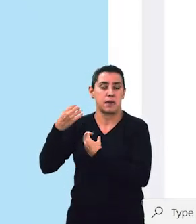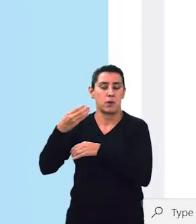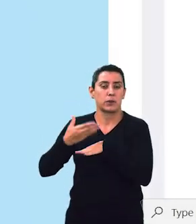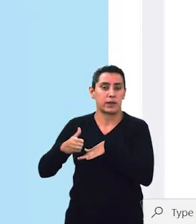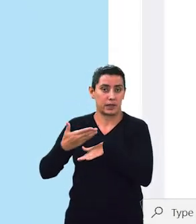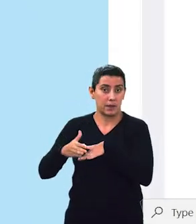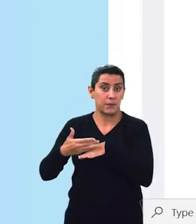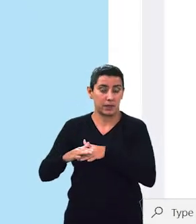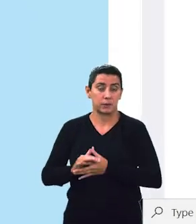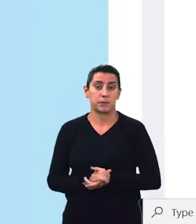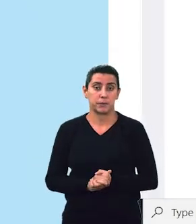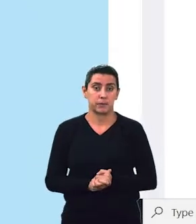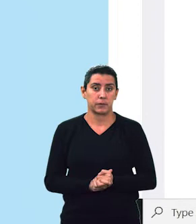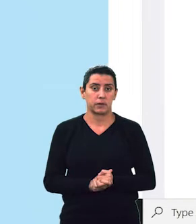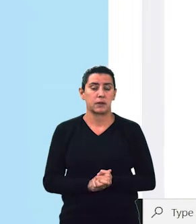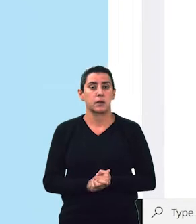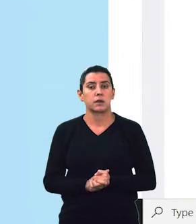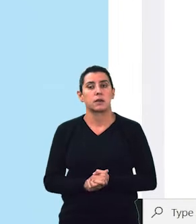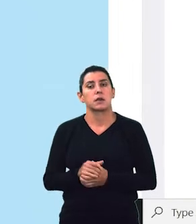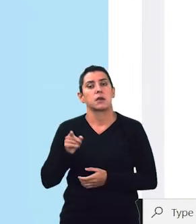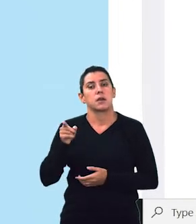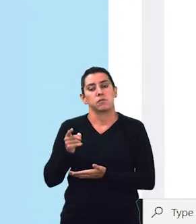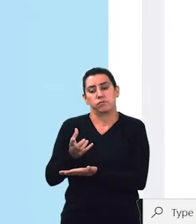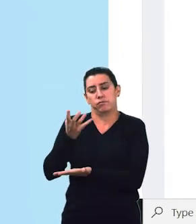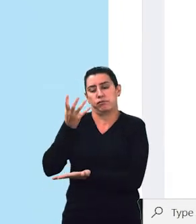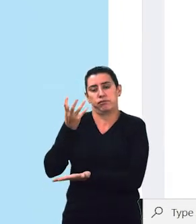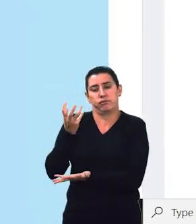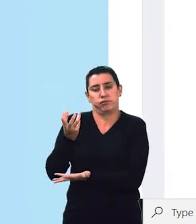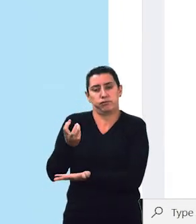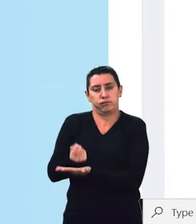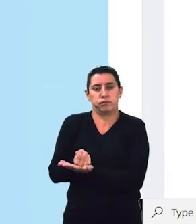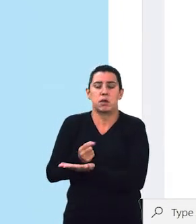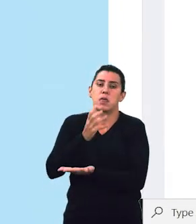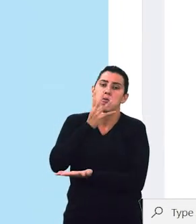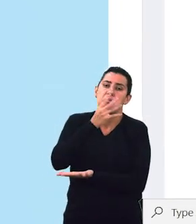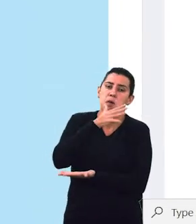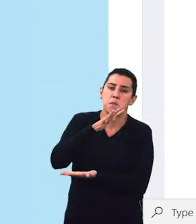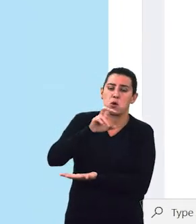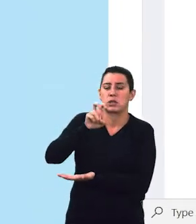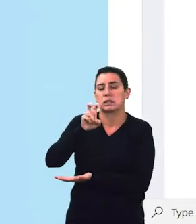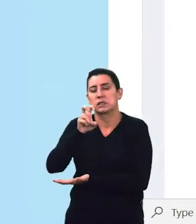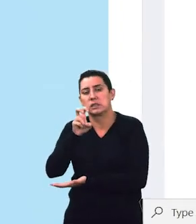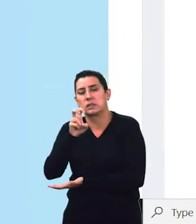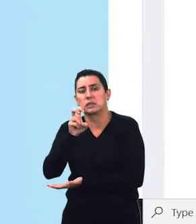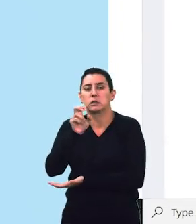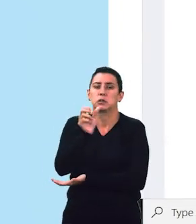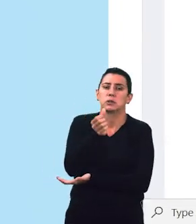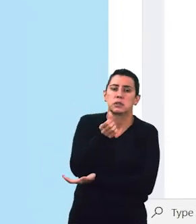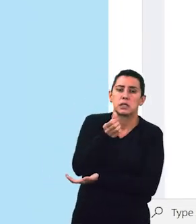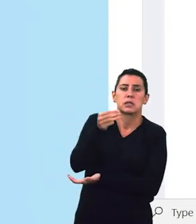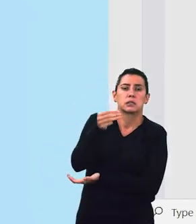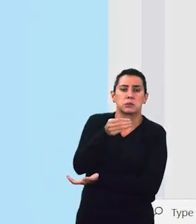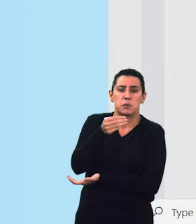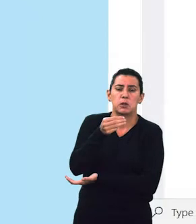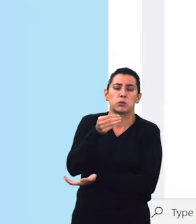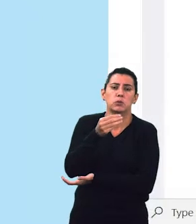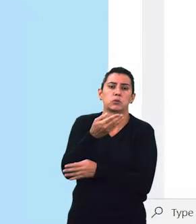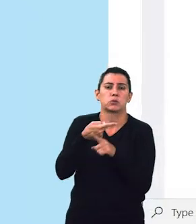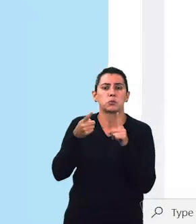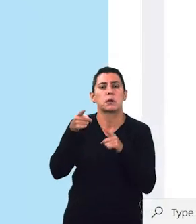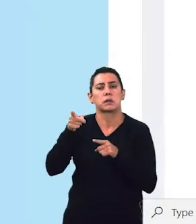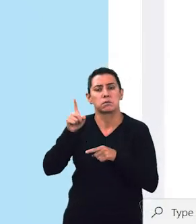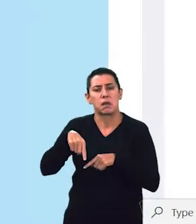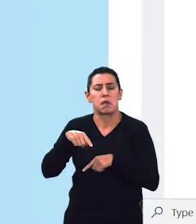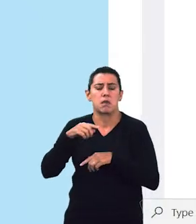Esse treinamento vai demorar alguns minutinhos, talvez uns 5, 6 minutos, mas eu já deixei um treinamento pronto com o mesmo dataset